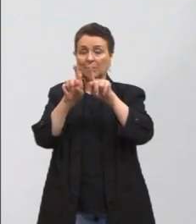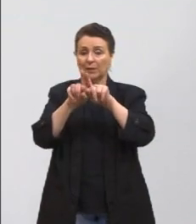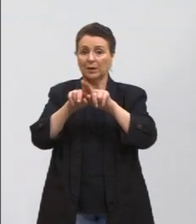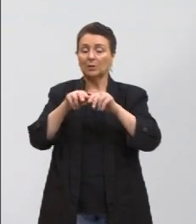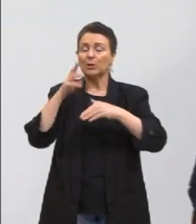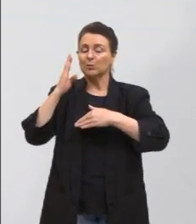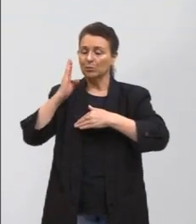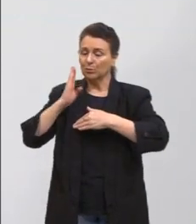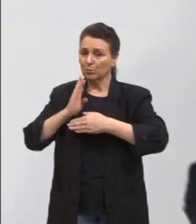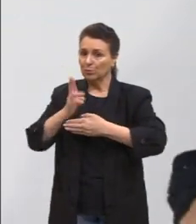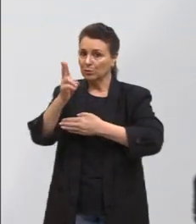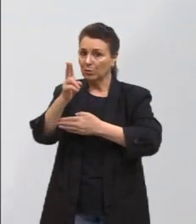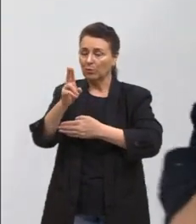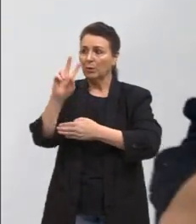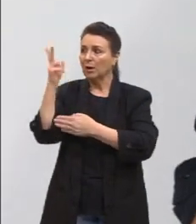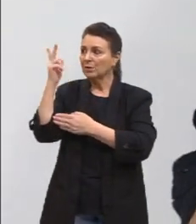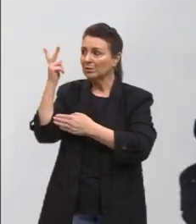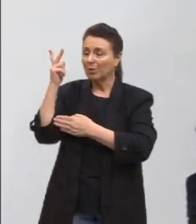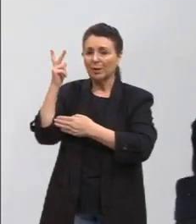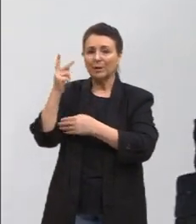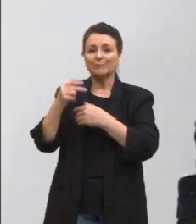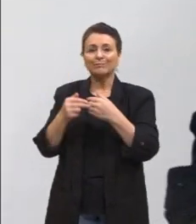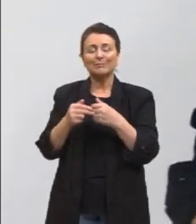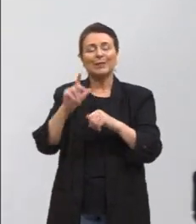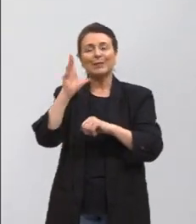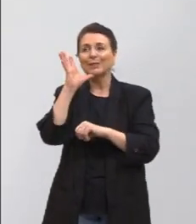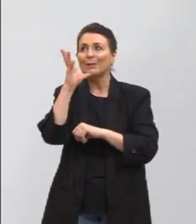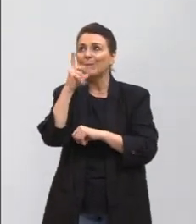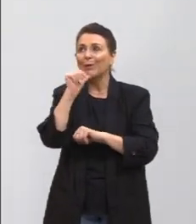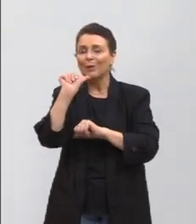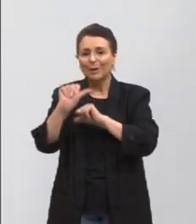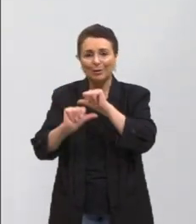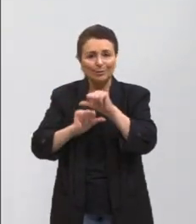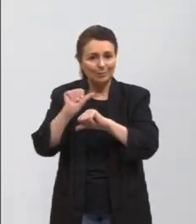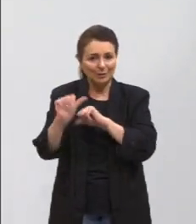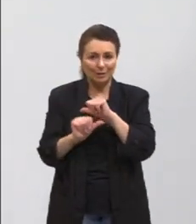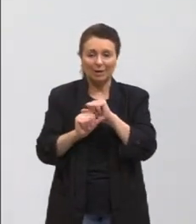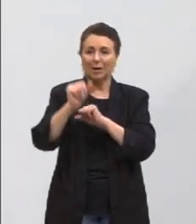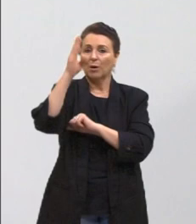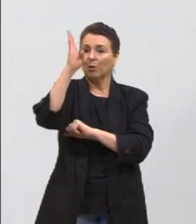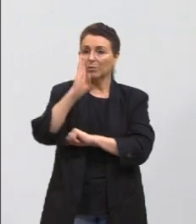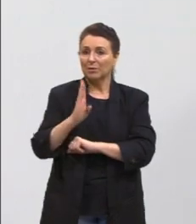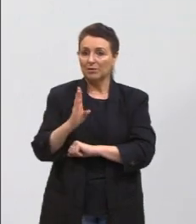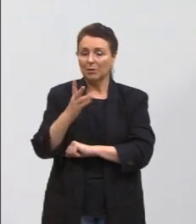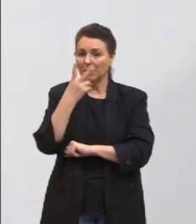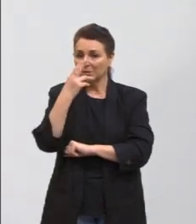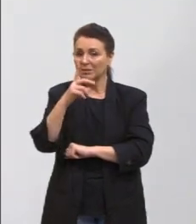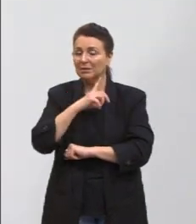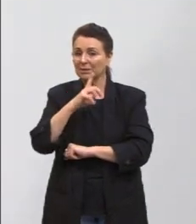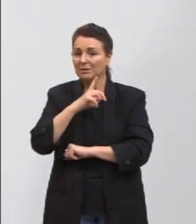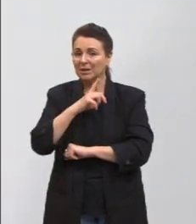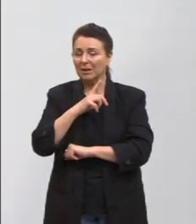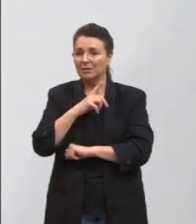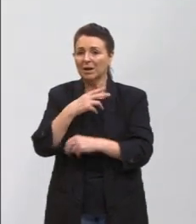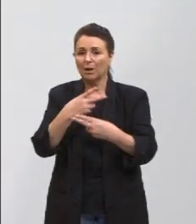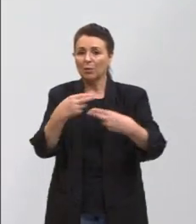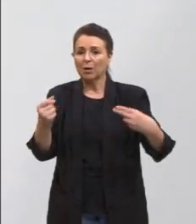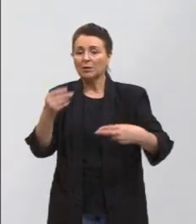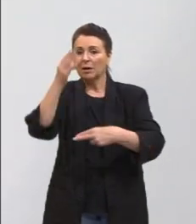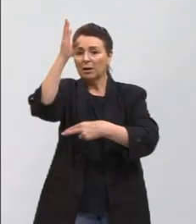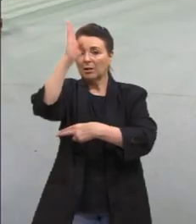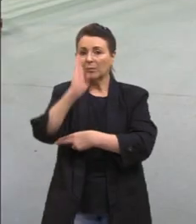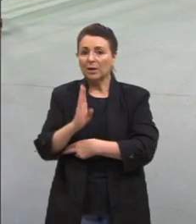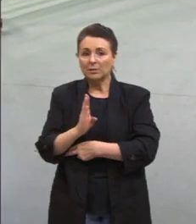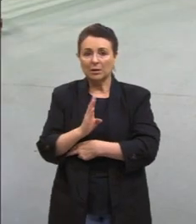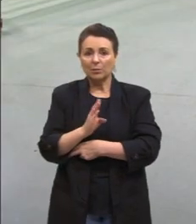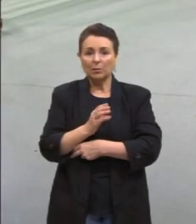historicamente para se mudar se levam anos. Parece que o Brasil, você coloca bem essa questão do Brasil ser celeiro